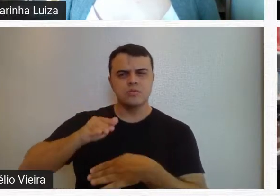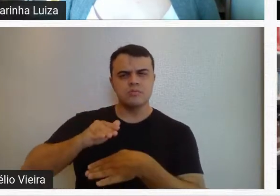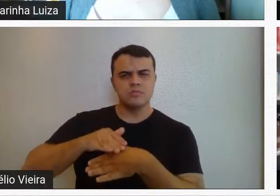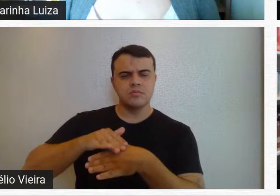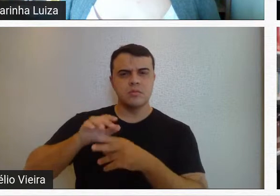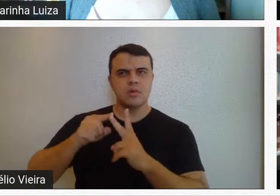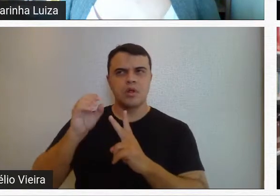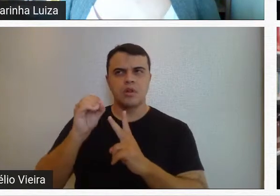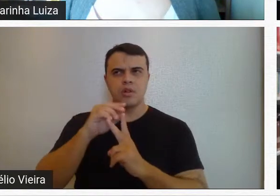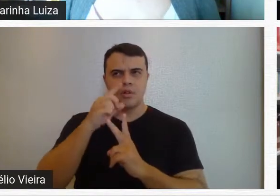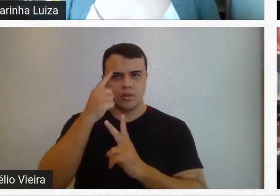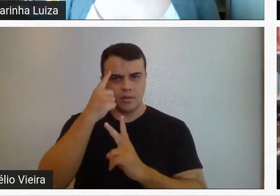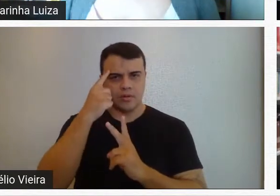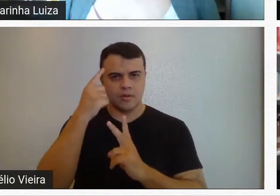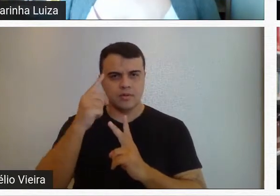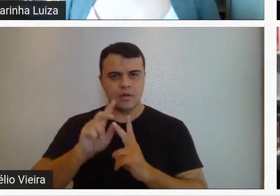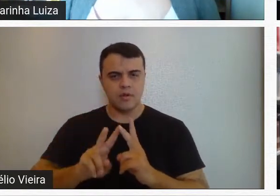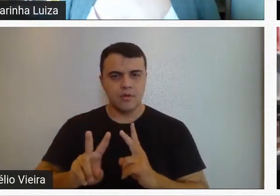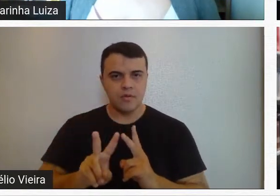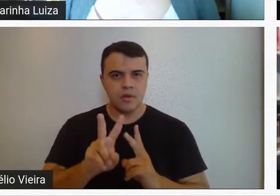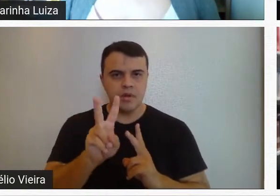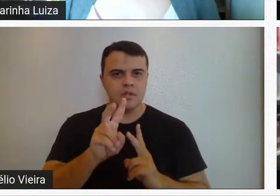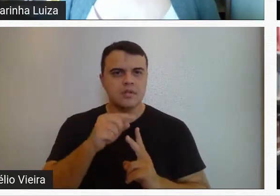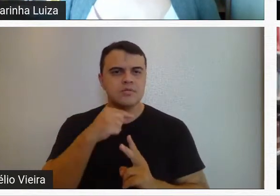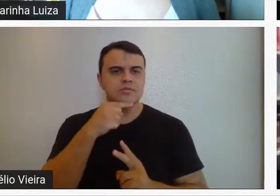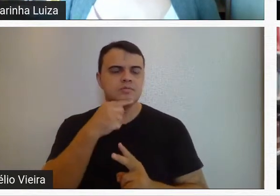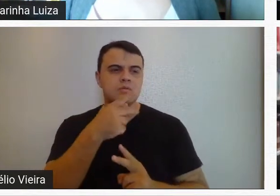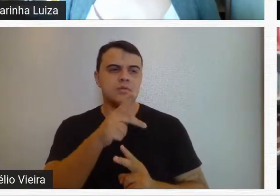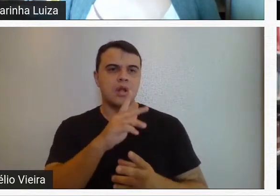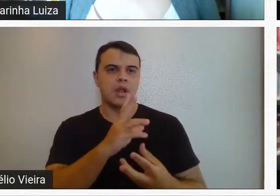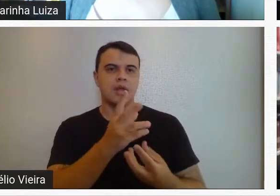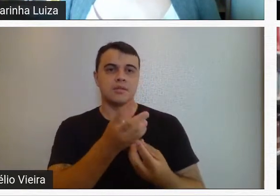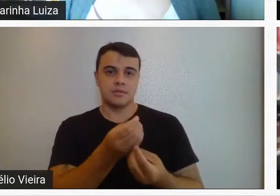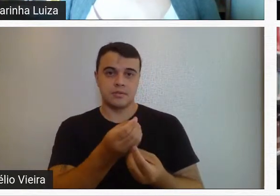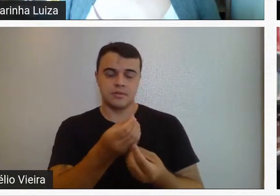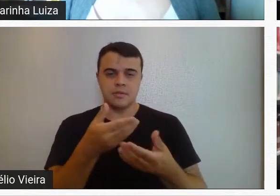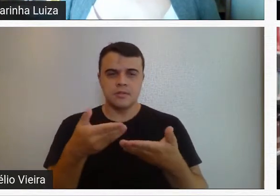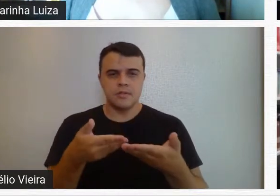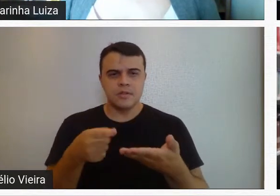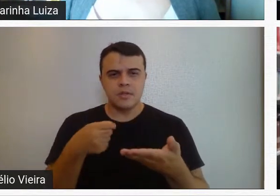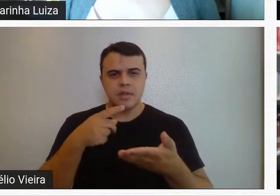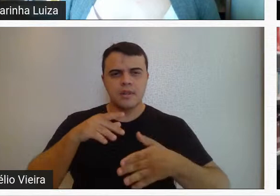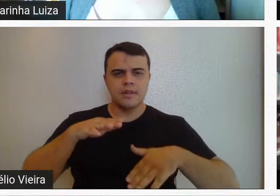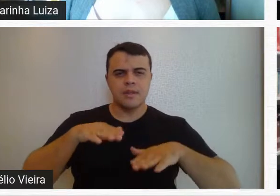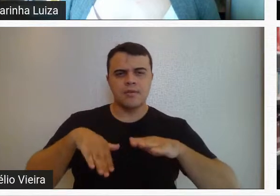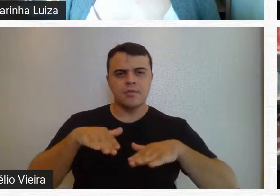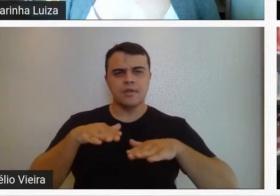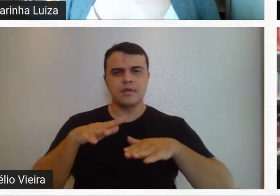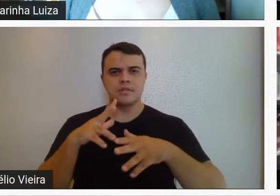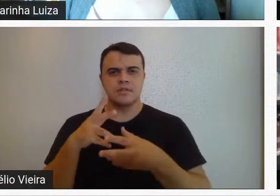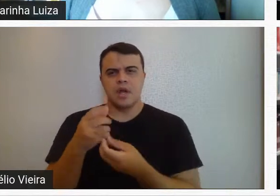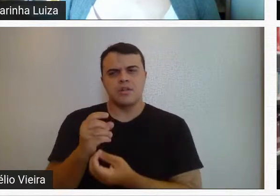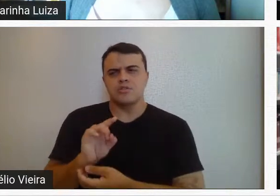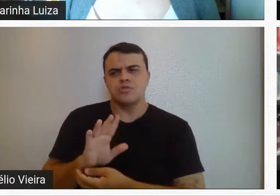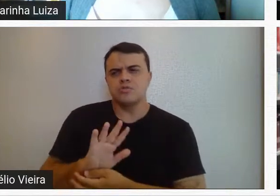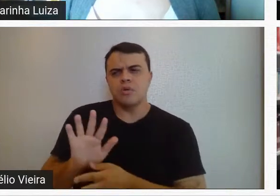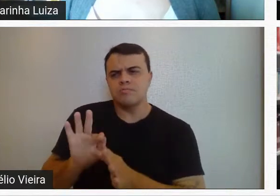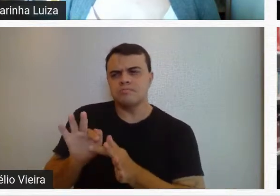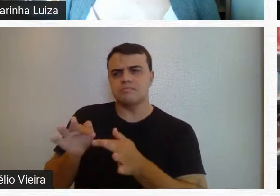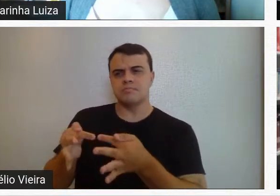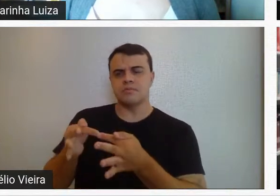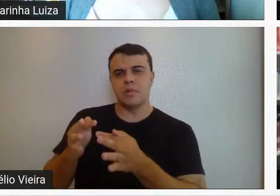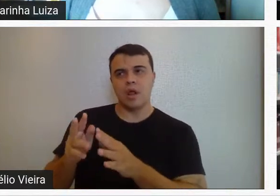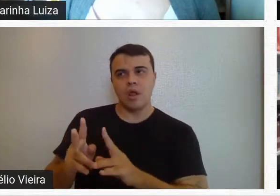de inovação, de valorizar a subjetividade do artista, talvez a arte pela arte, a arte